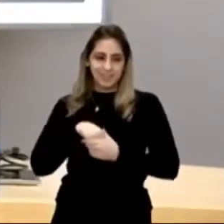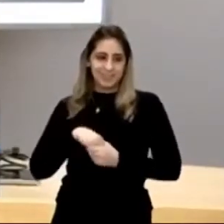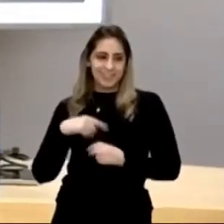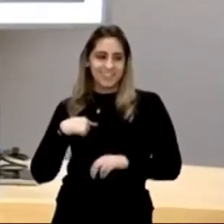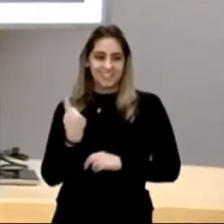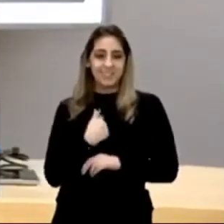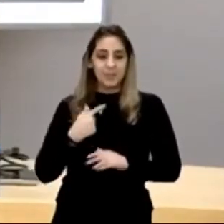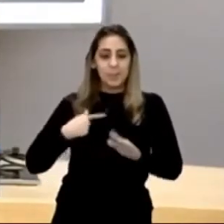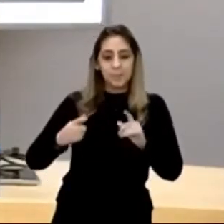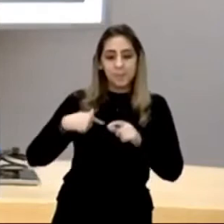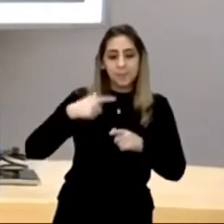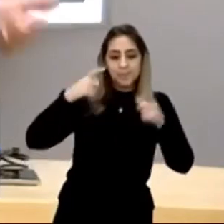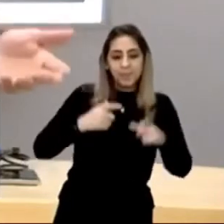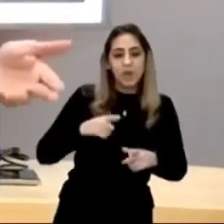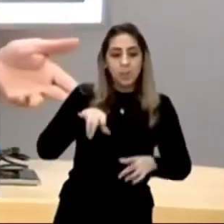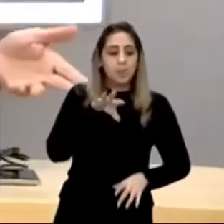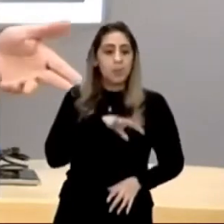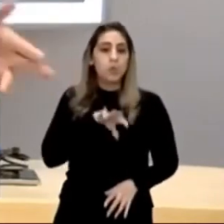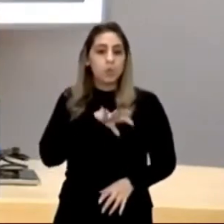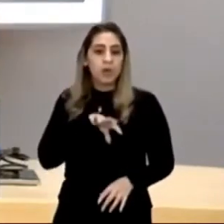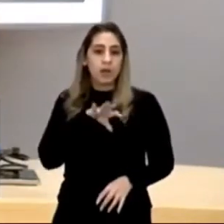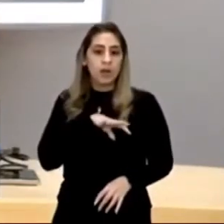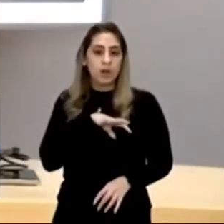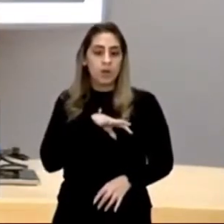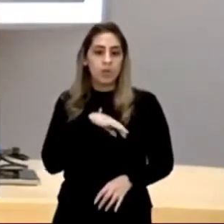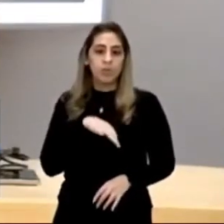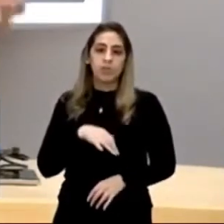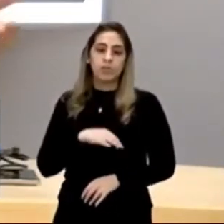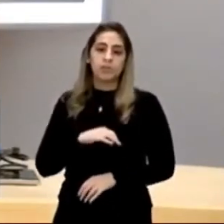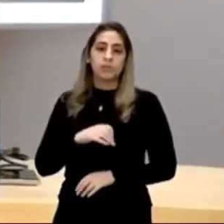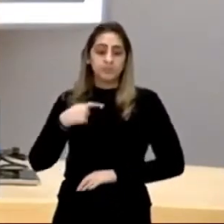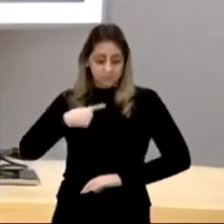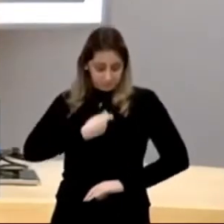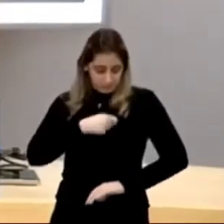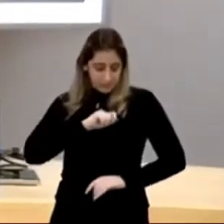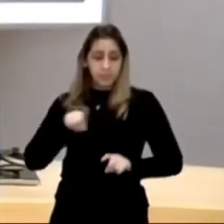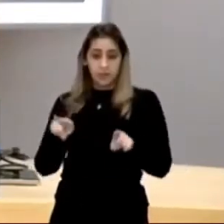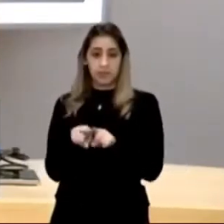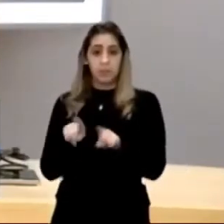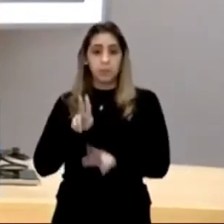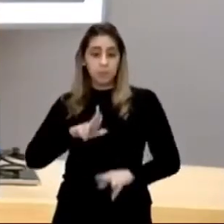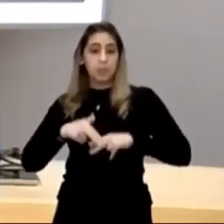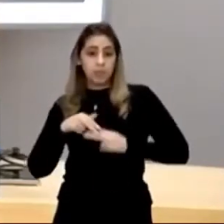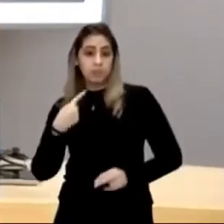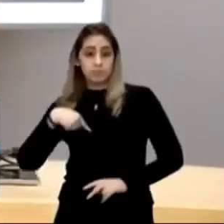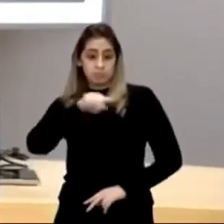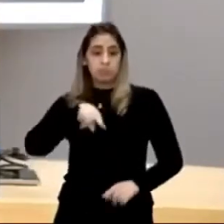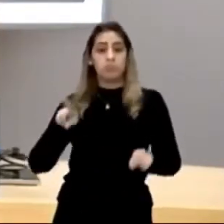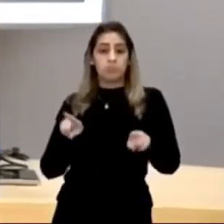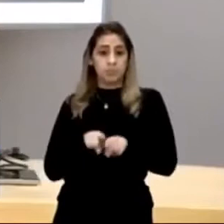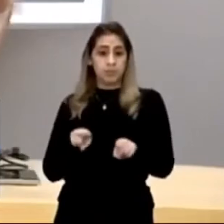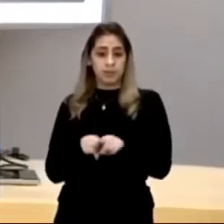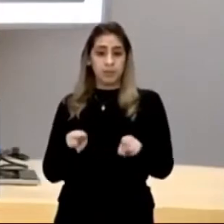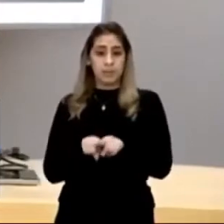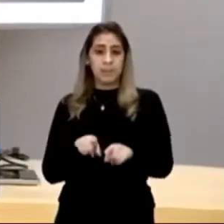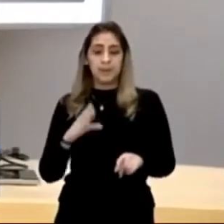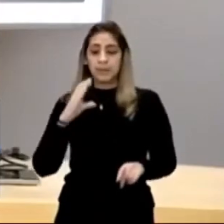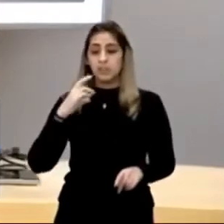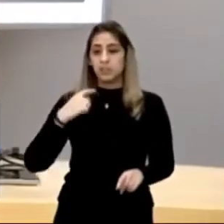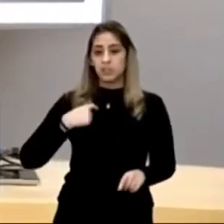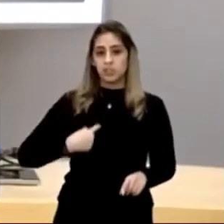pertenciam a Portugal, as mais a oeste pertenciam a Espanha, por isso que você tem lá, sei lá, Chile,